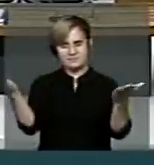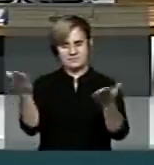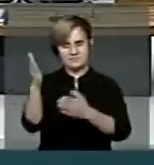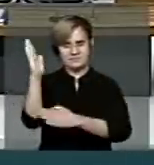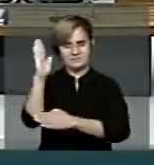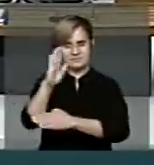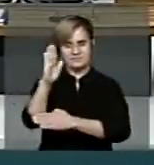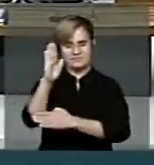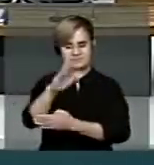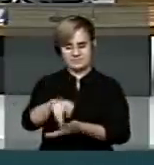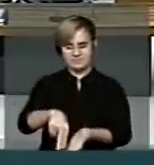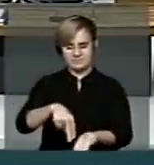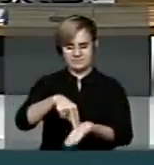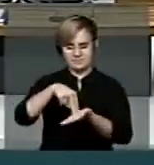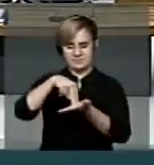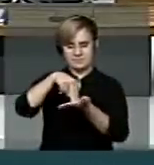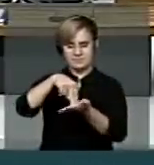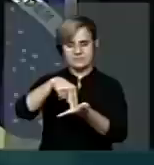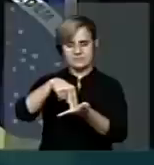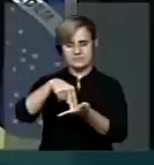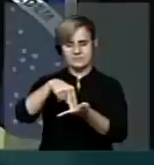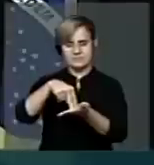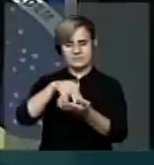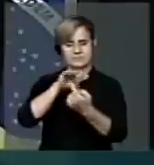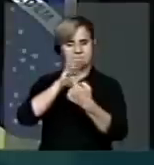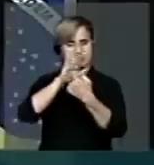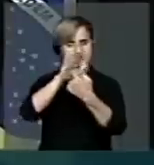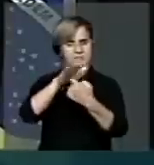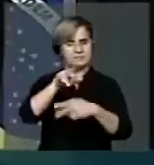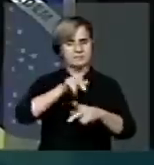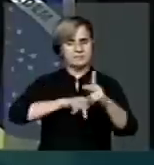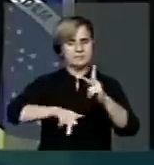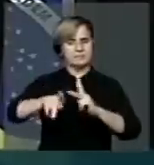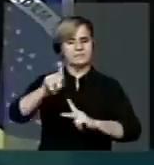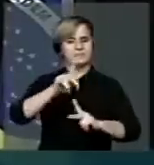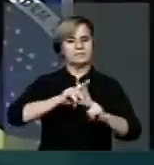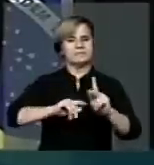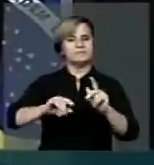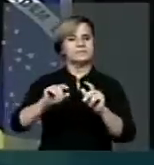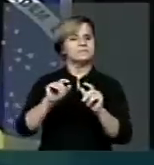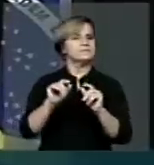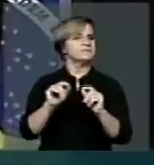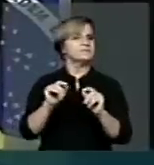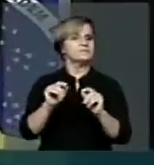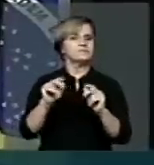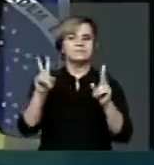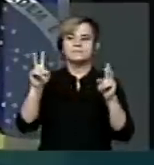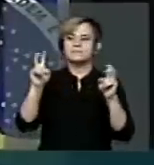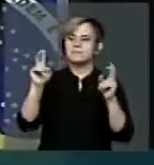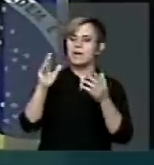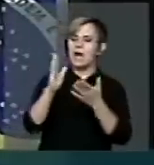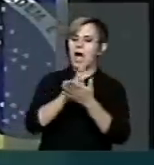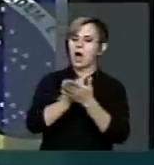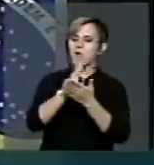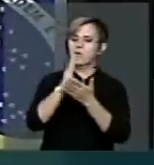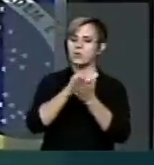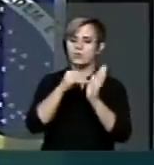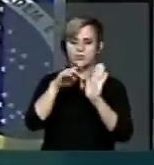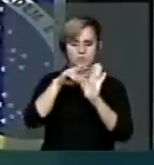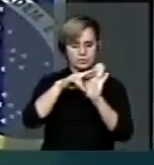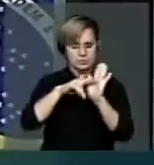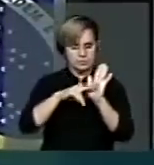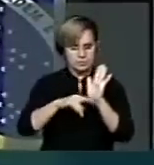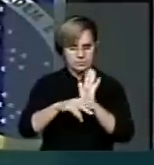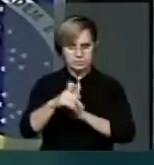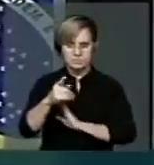e trazendo ao público a respeito de alguns princípios que eu defendo